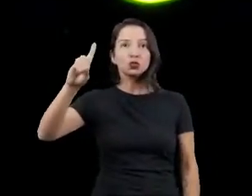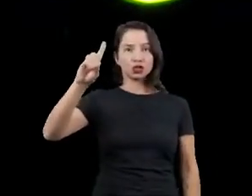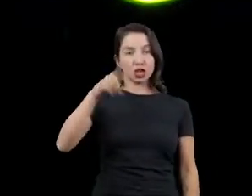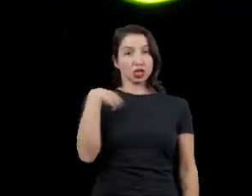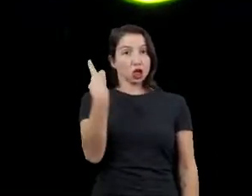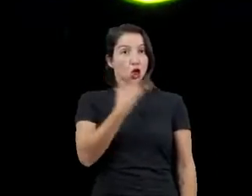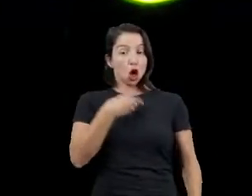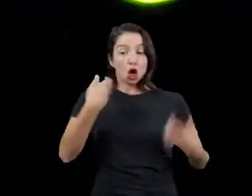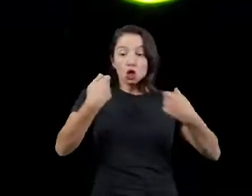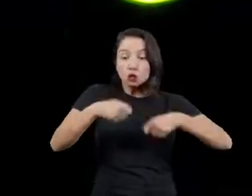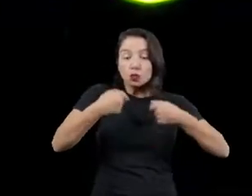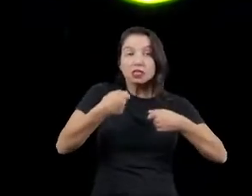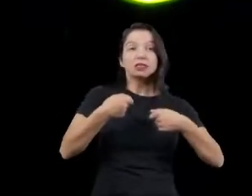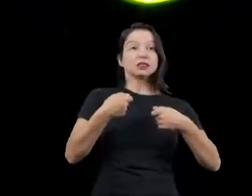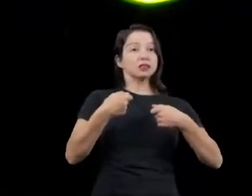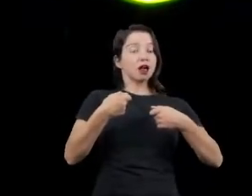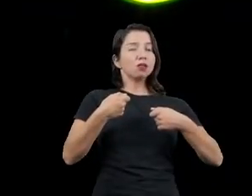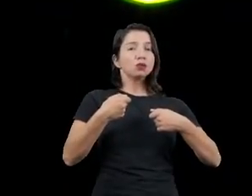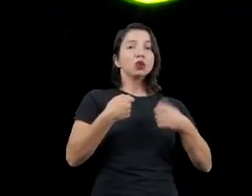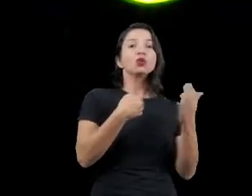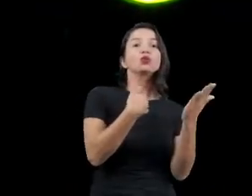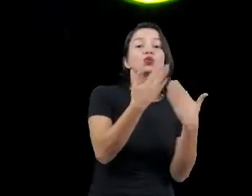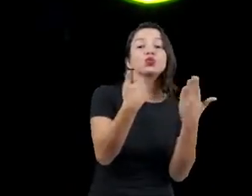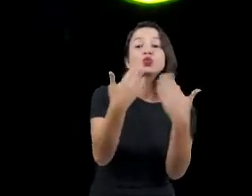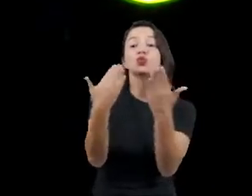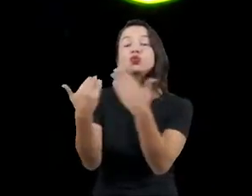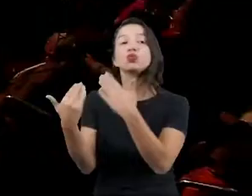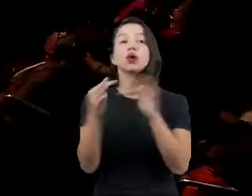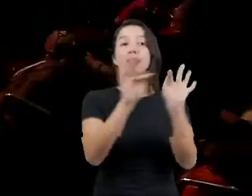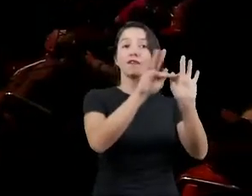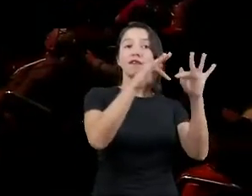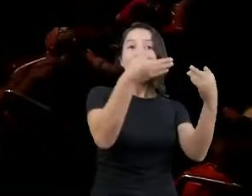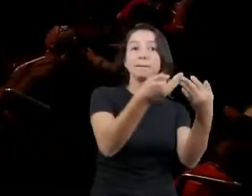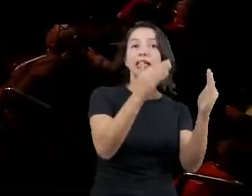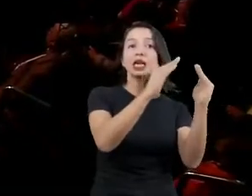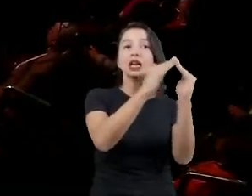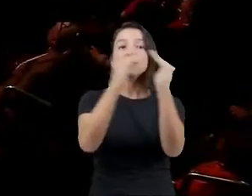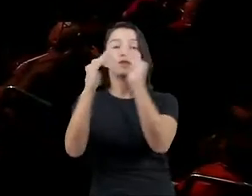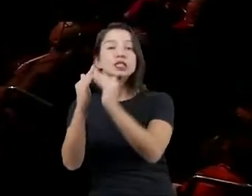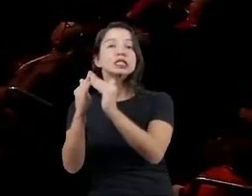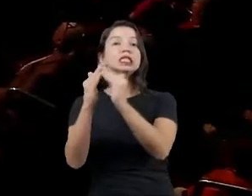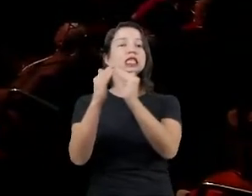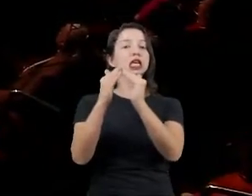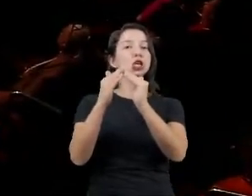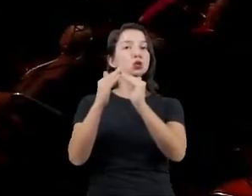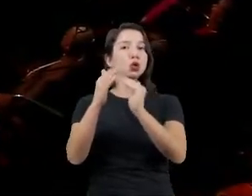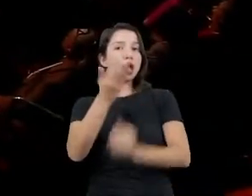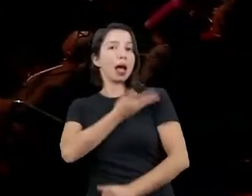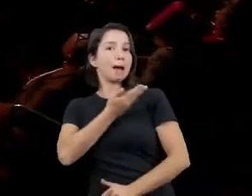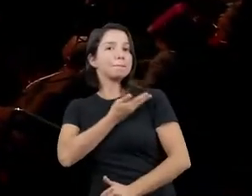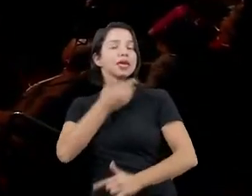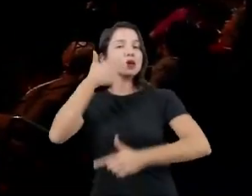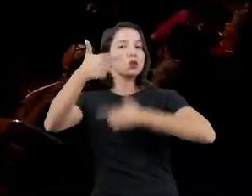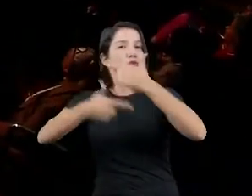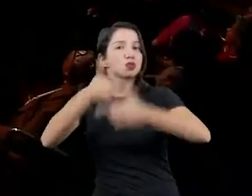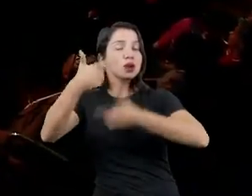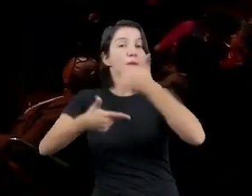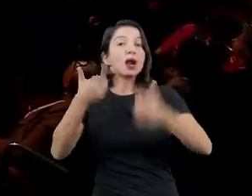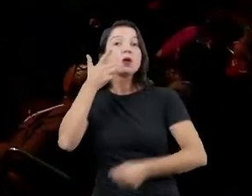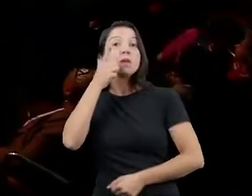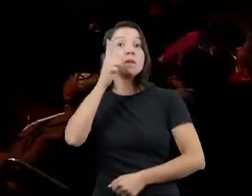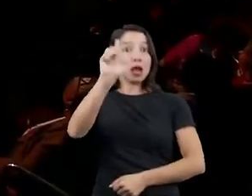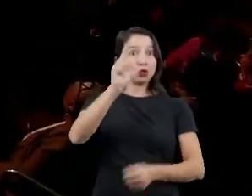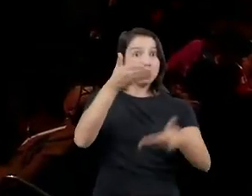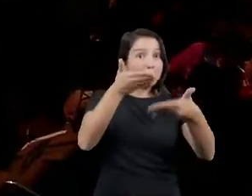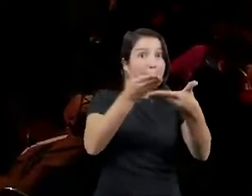de trabalho, para encerrar já no primeiro turno. O povo não aguenta mais, não aguenta esperar